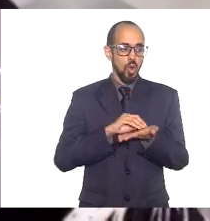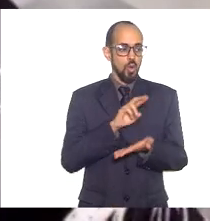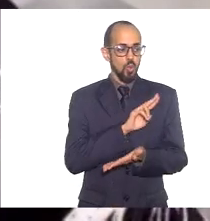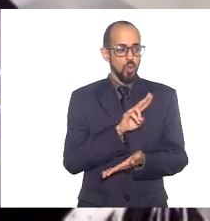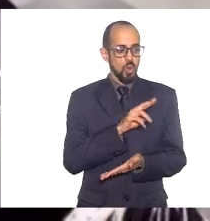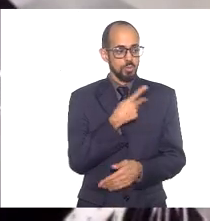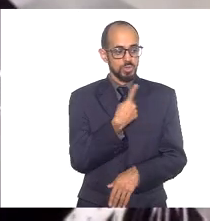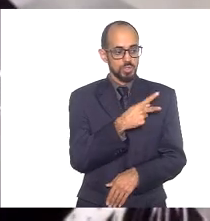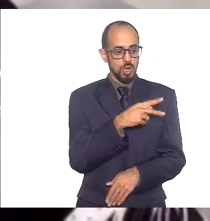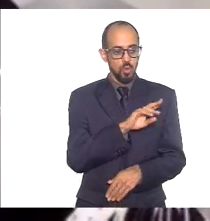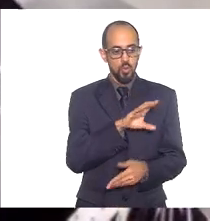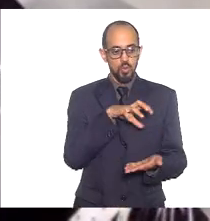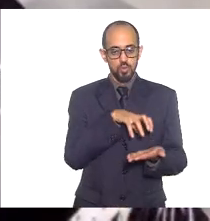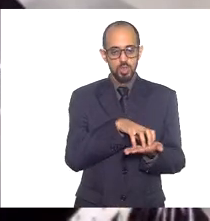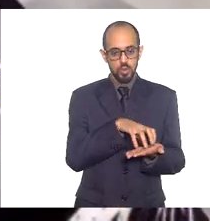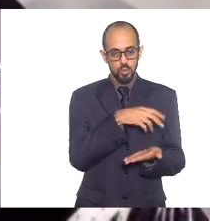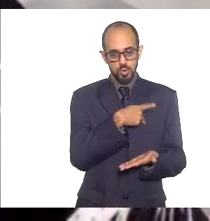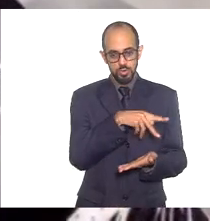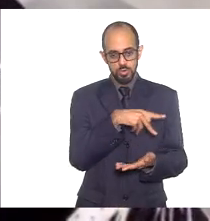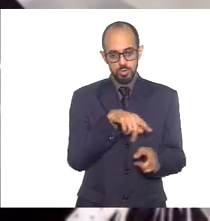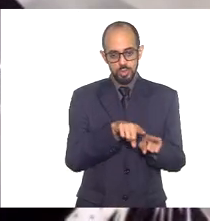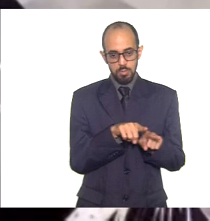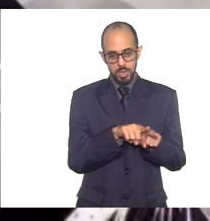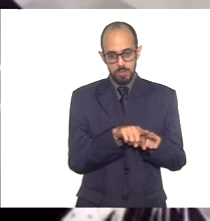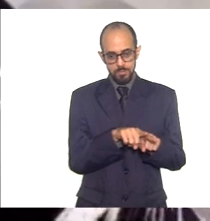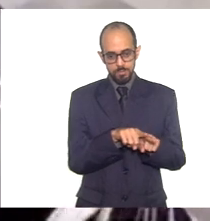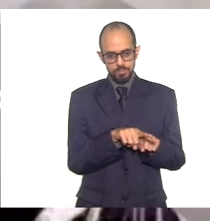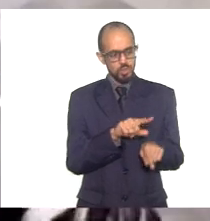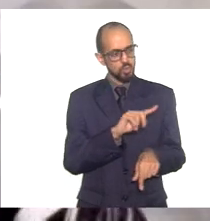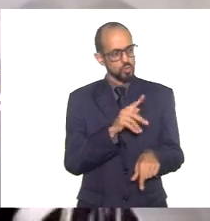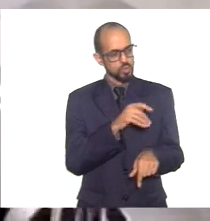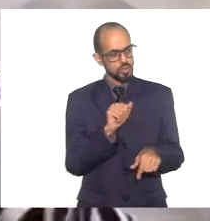Deputada Lucinha, deseja fazer alguma consideração?